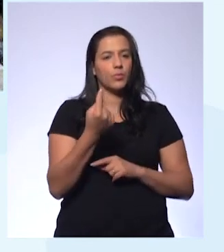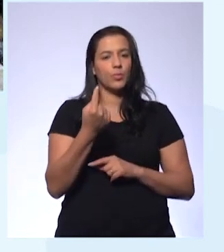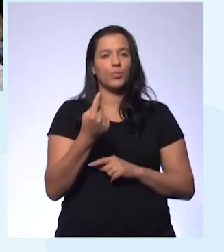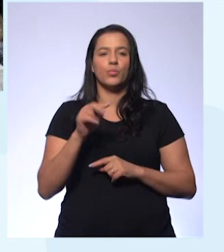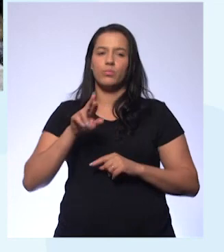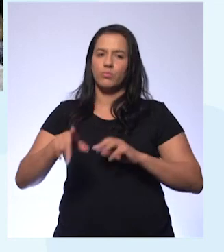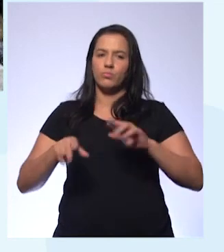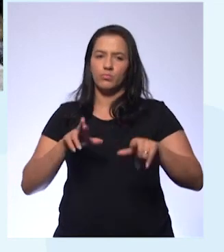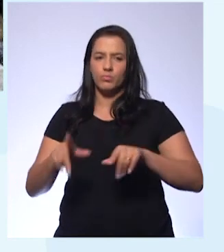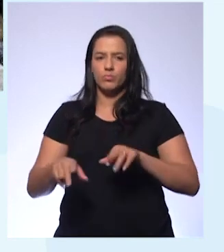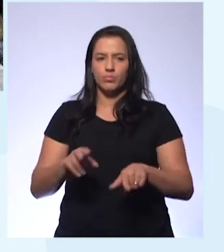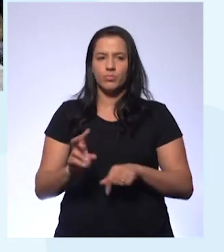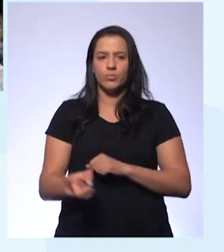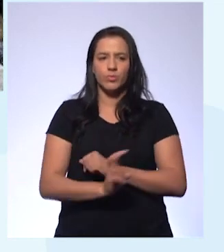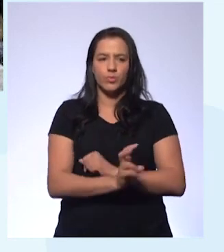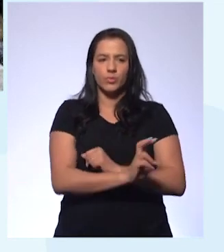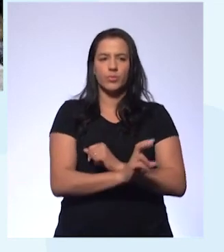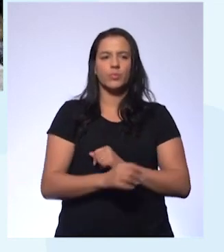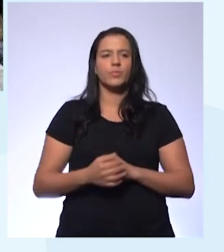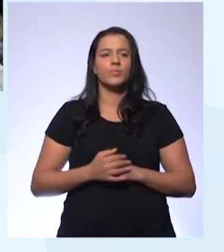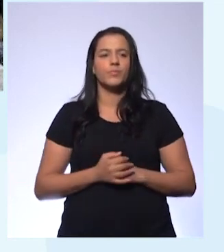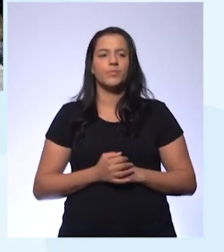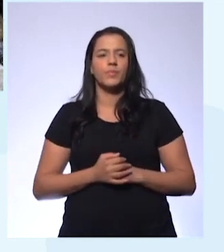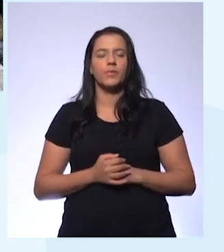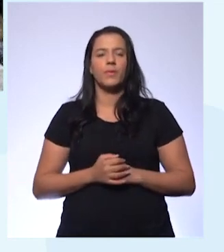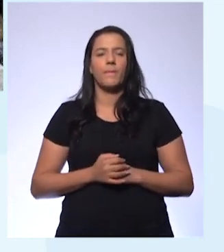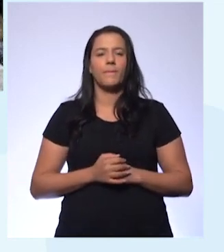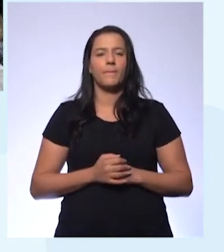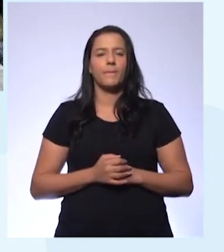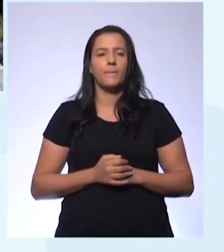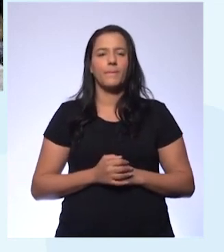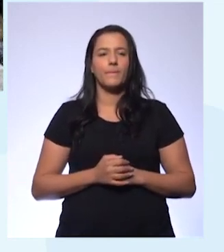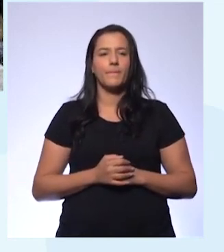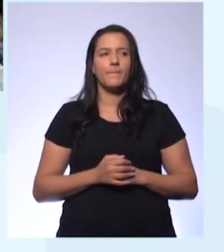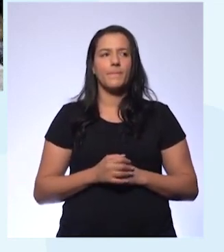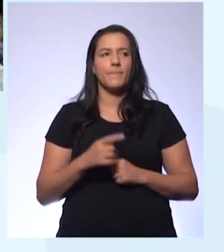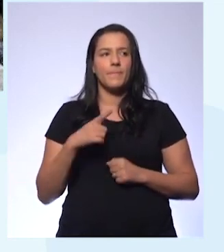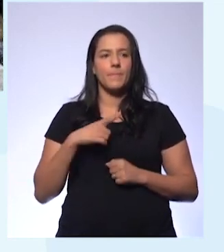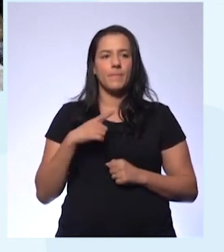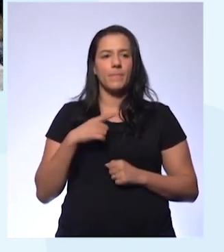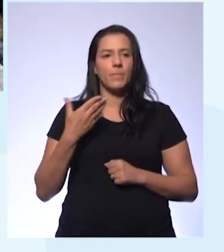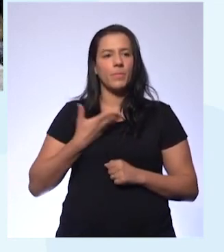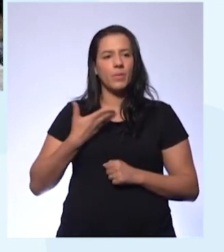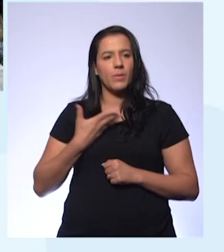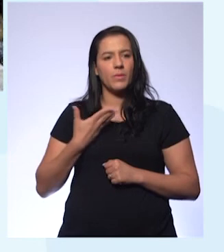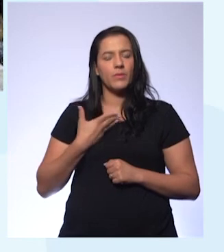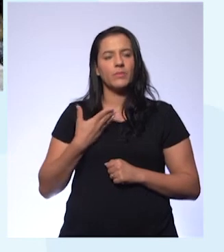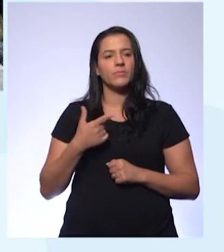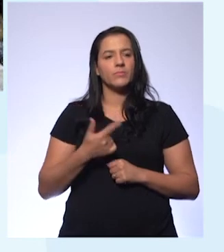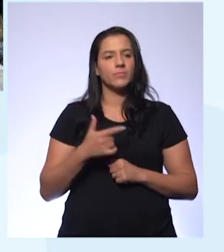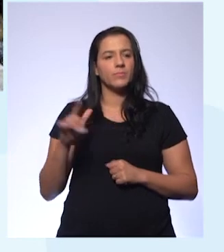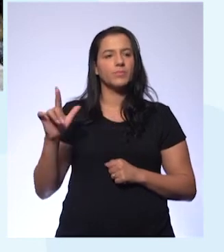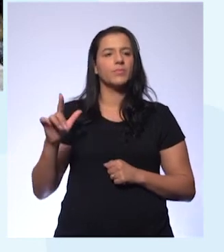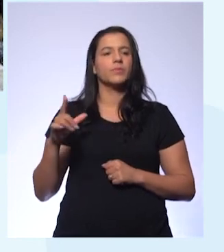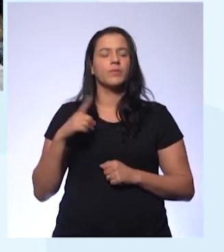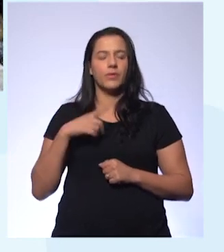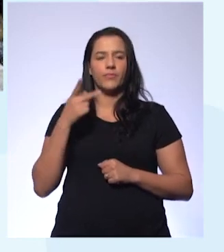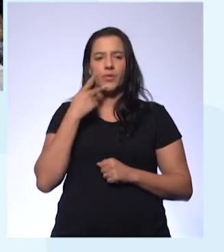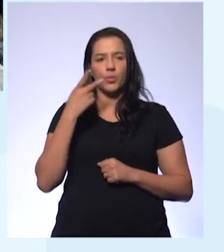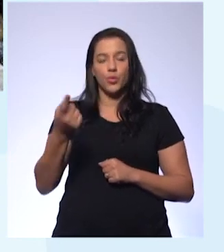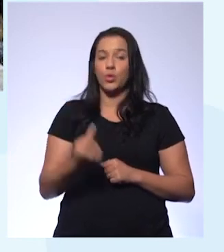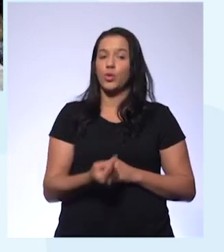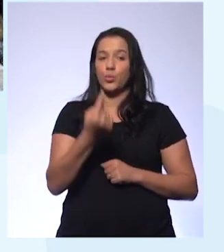Um desse grupo de cobra, que são as corais. E, de acordo com um amigo meu, erpentologista. E depois a gente tem ali os